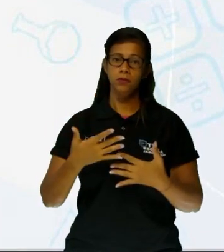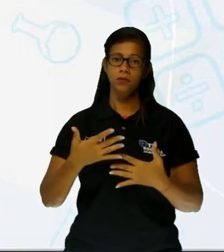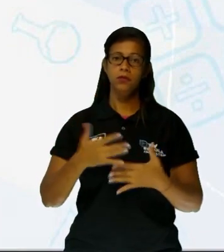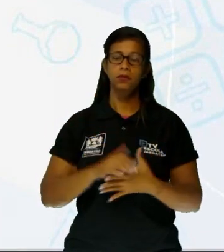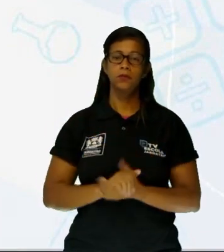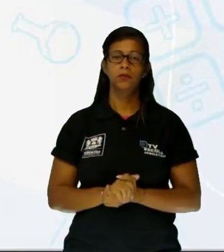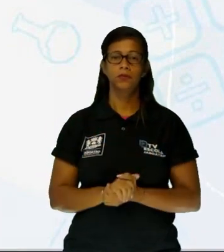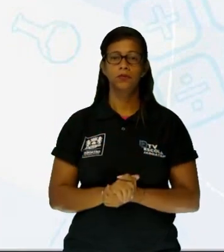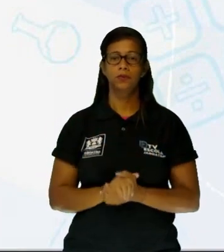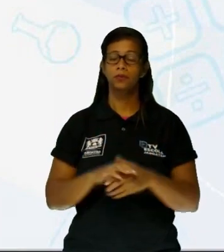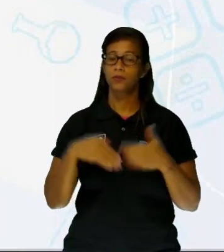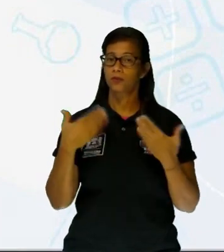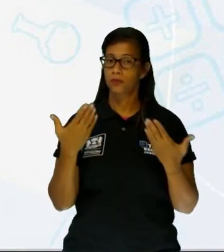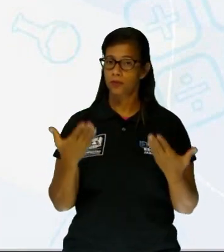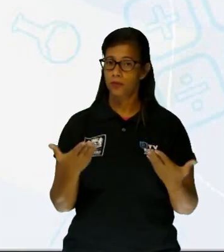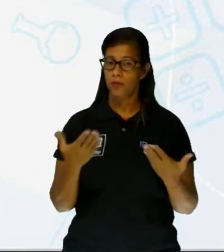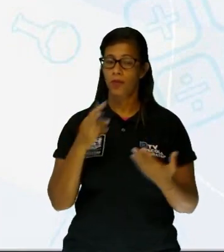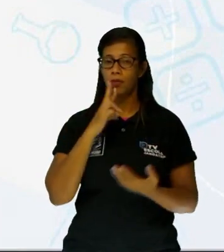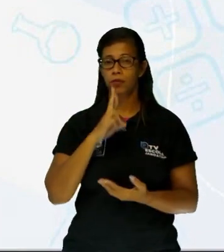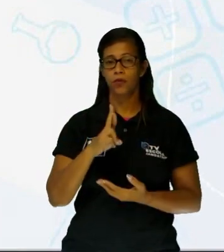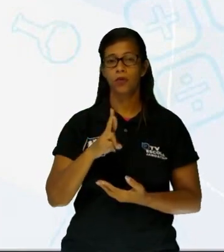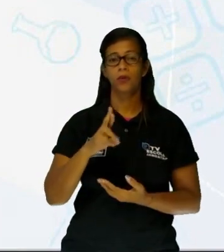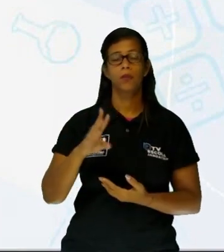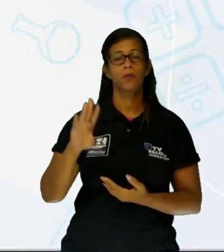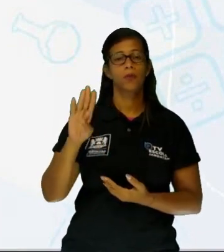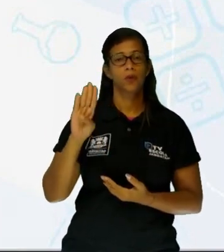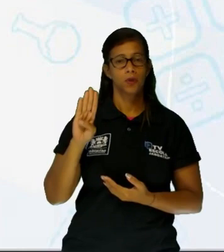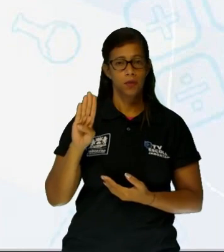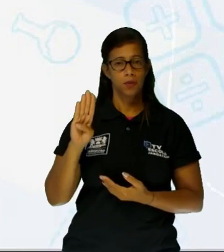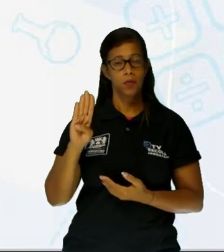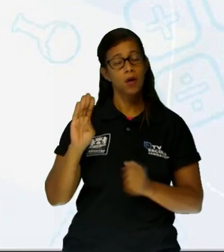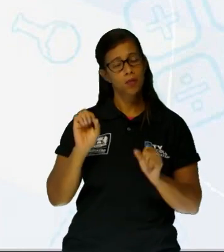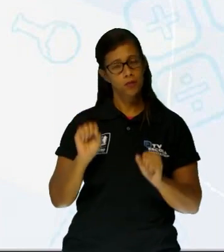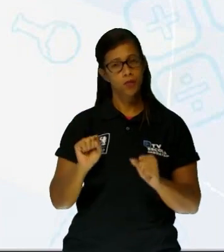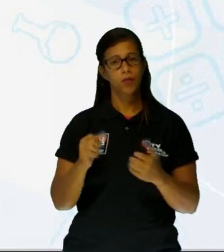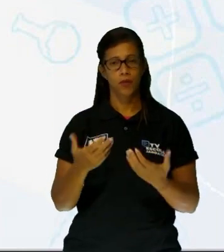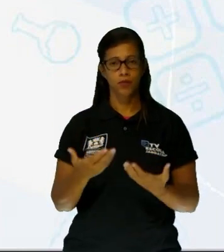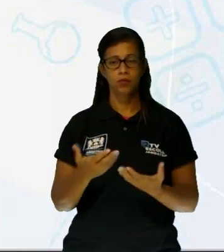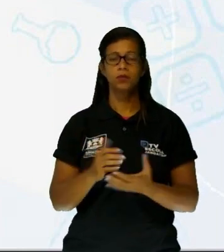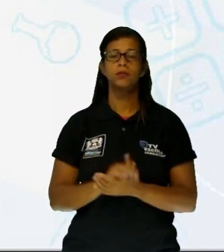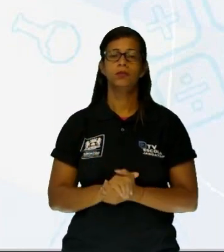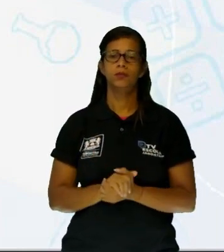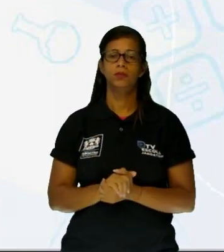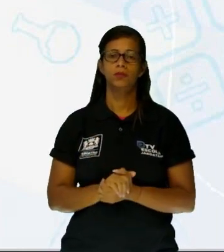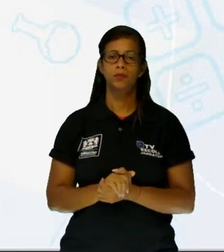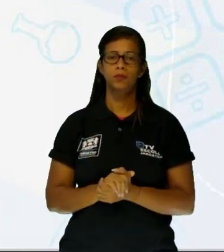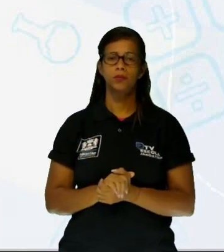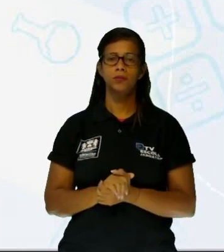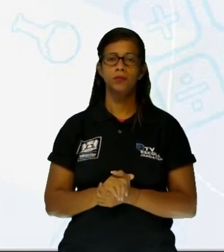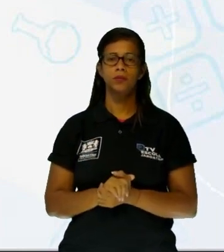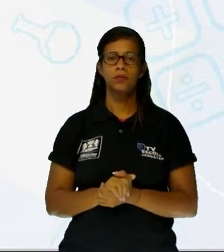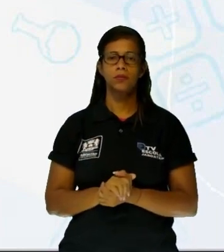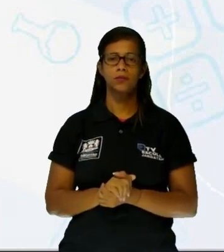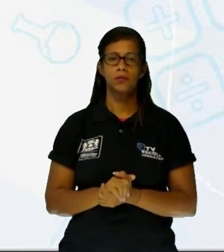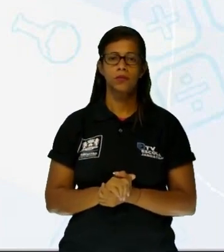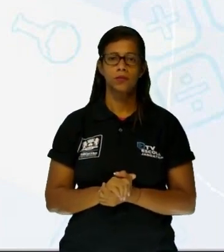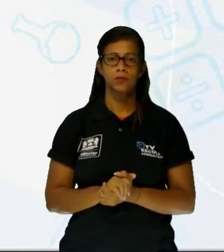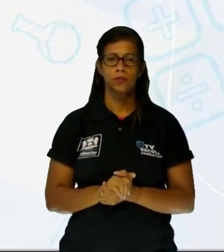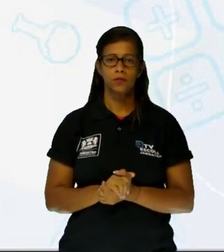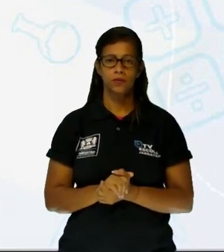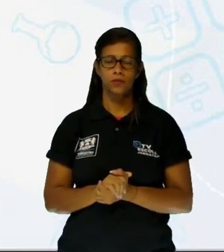né? Portanto, aí a letra B, ela tem sentido. Eu só não vi ainda repetição de expressão, né? Emprego de